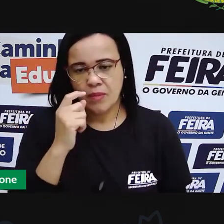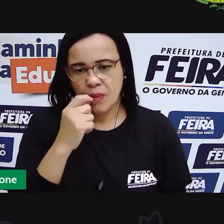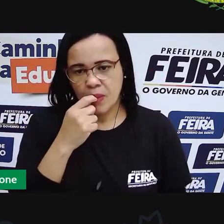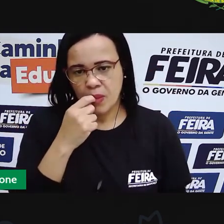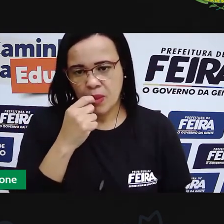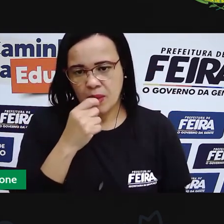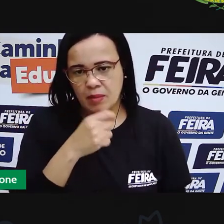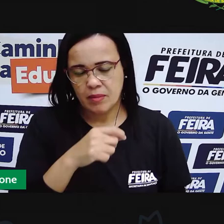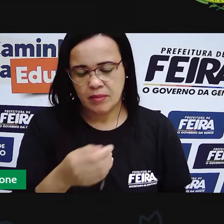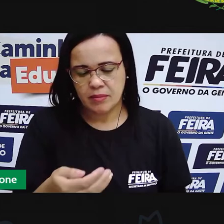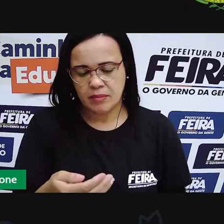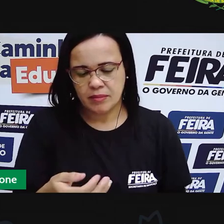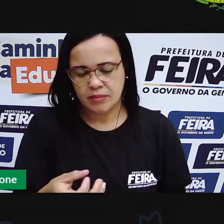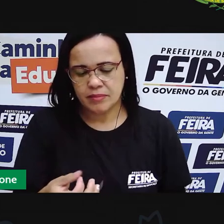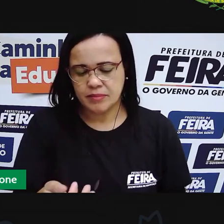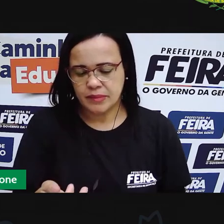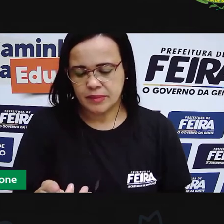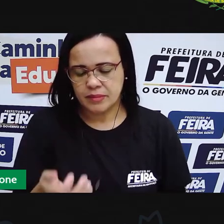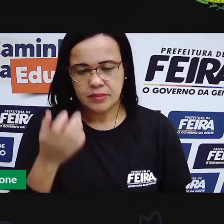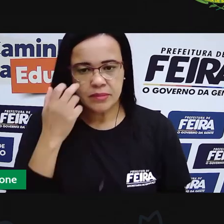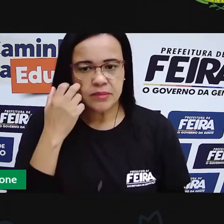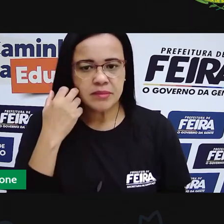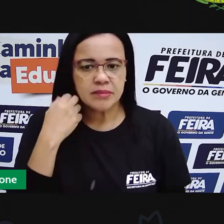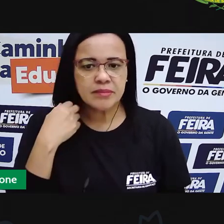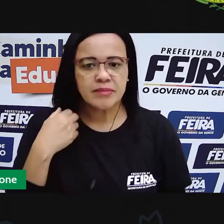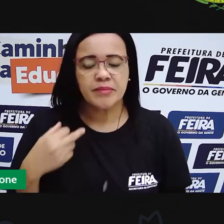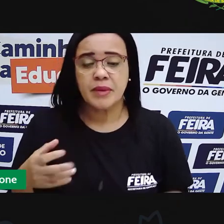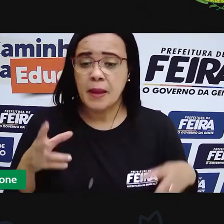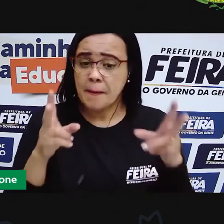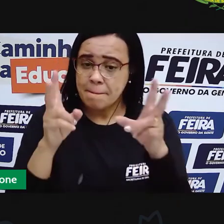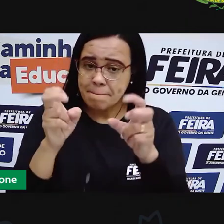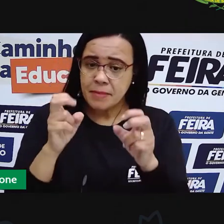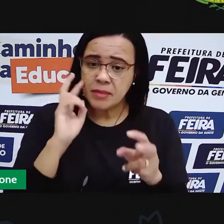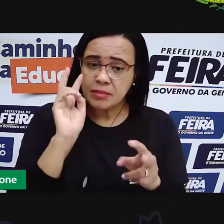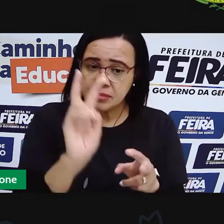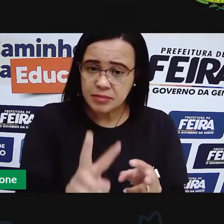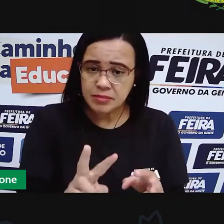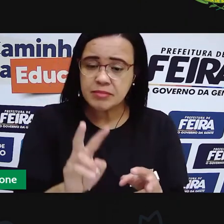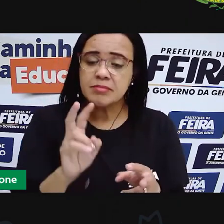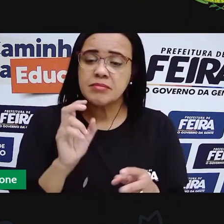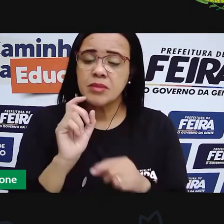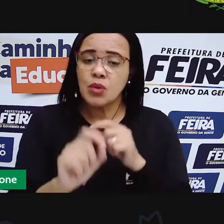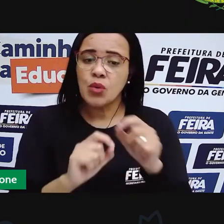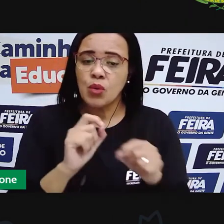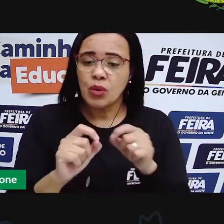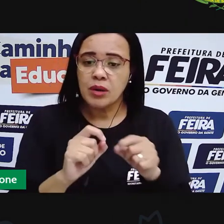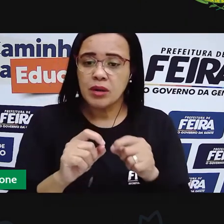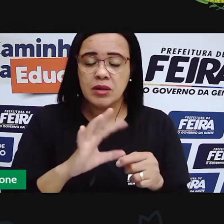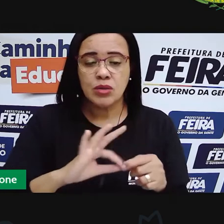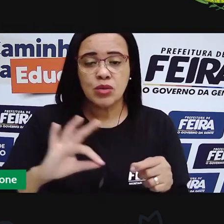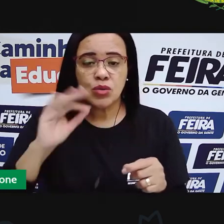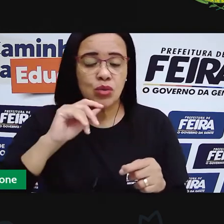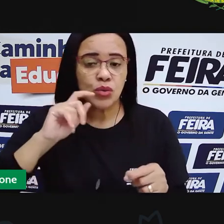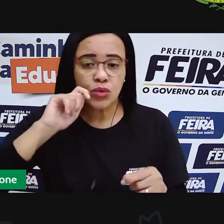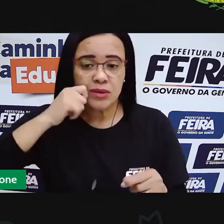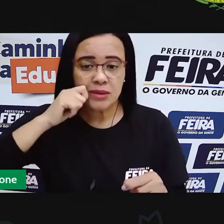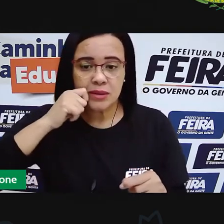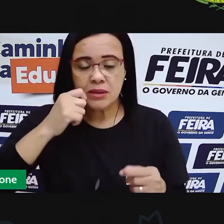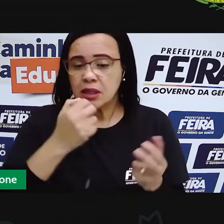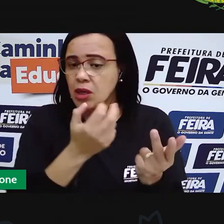vocês estão percebendo que todos esses palitos eles têm o mesmo tamanho